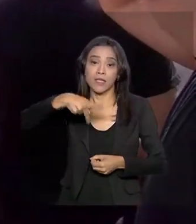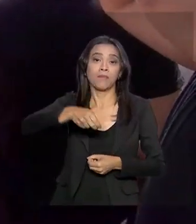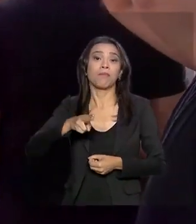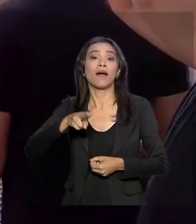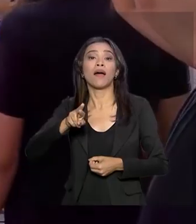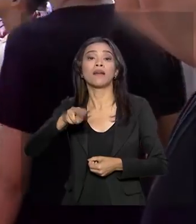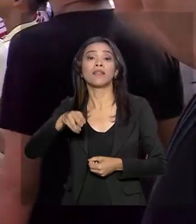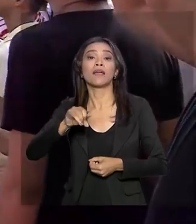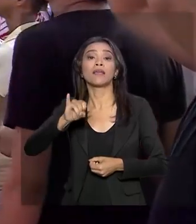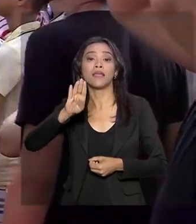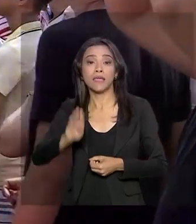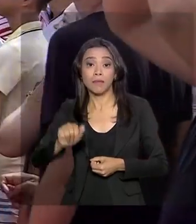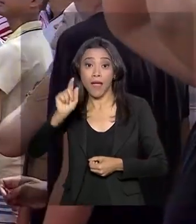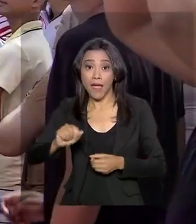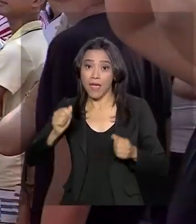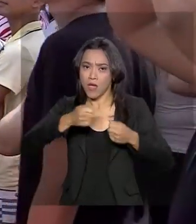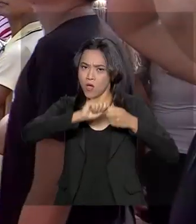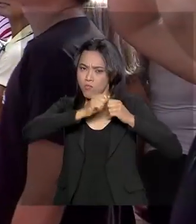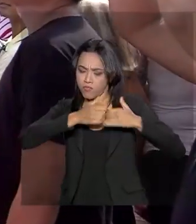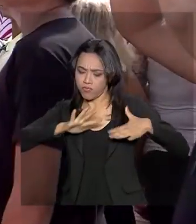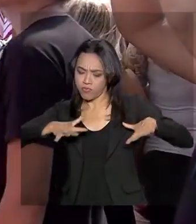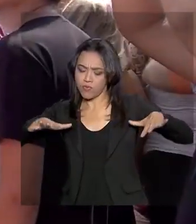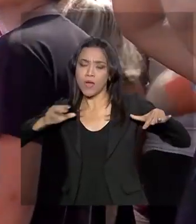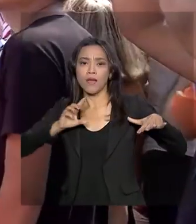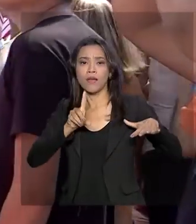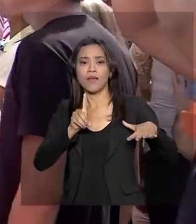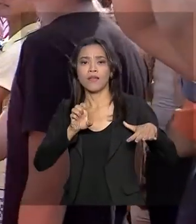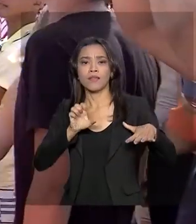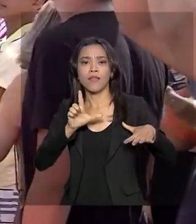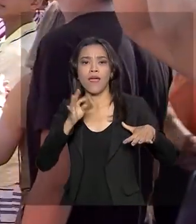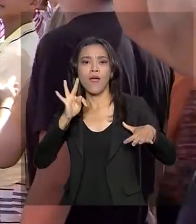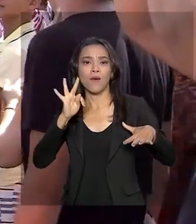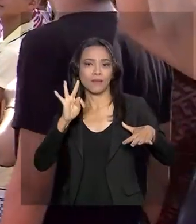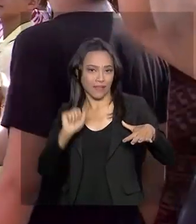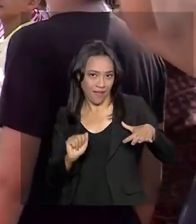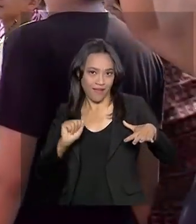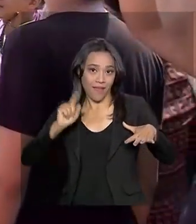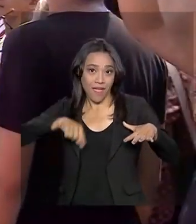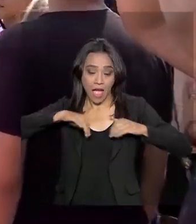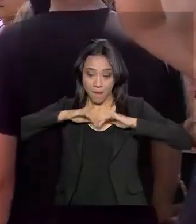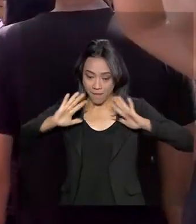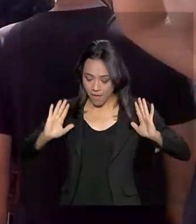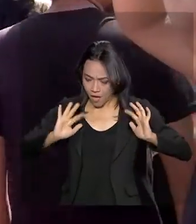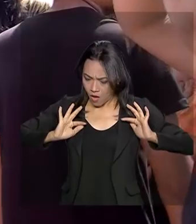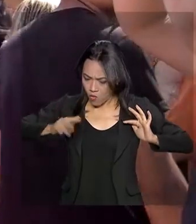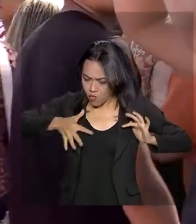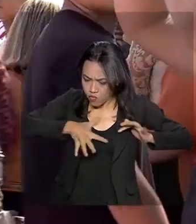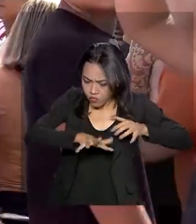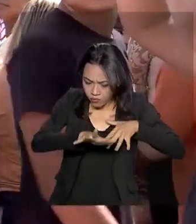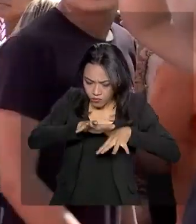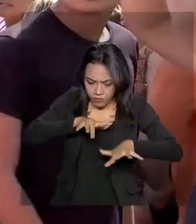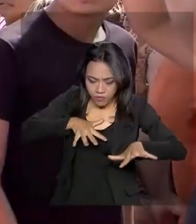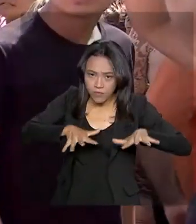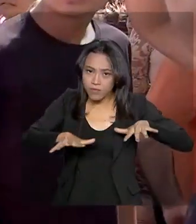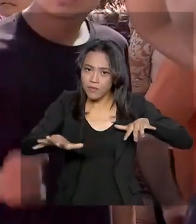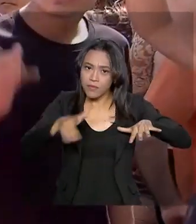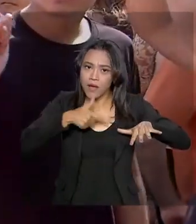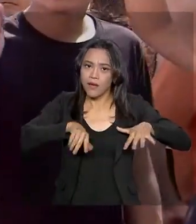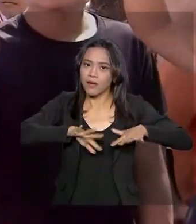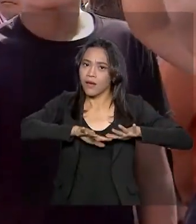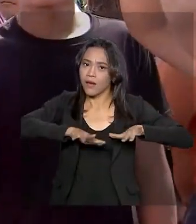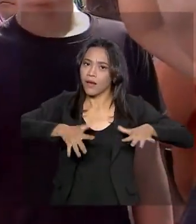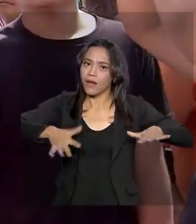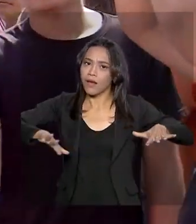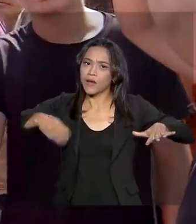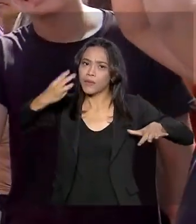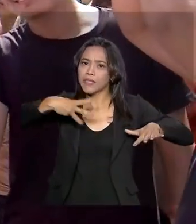de entrada do delta do Parnaíba, que é a única em mar aberto das Américas e o terceiro maior